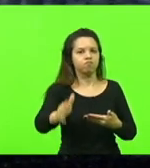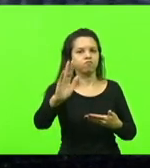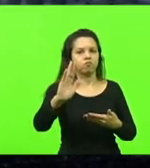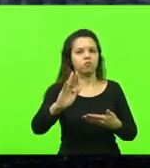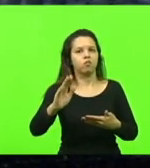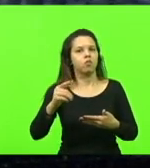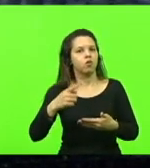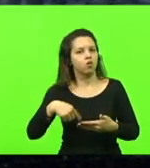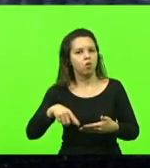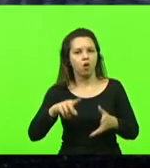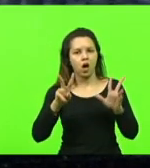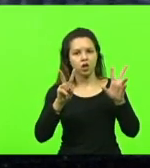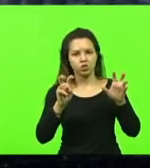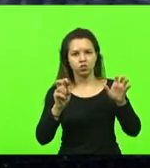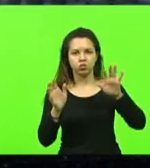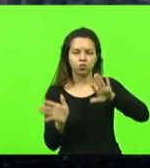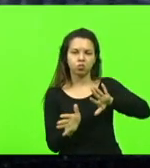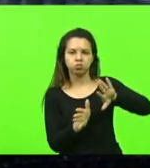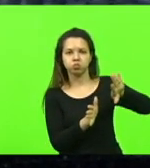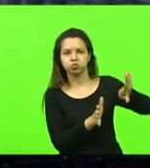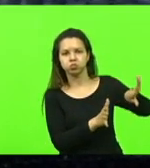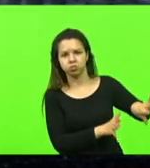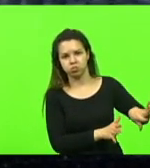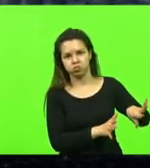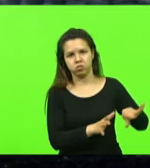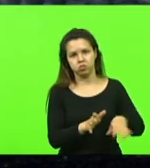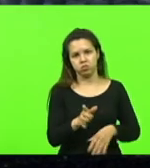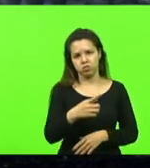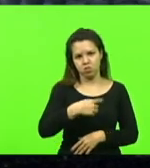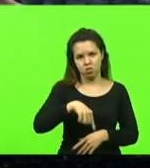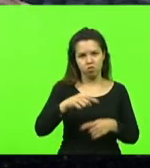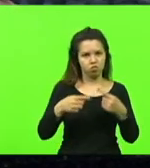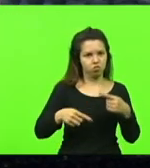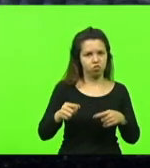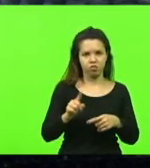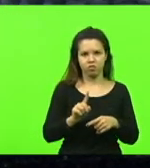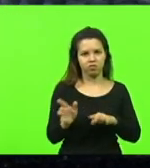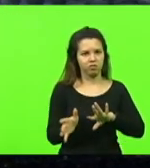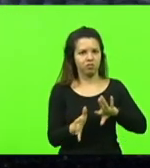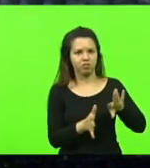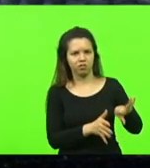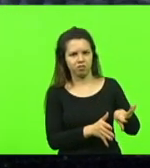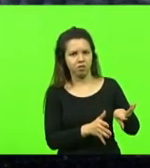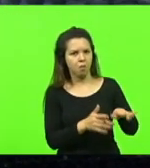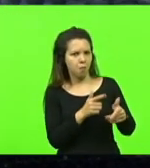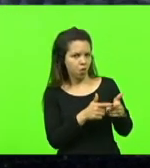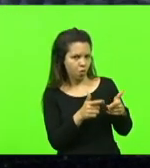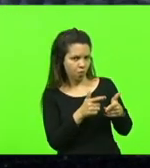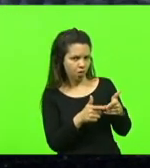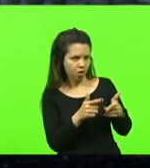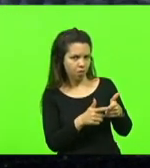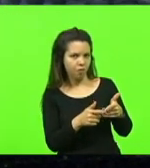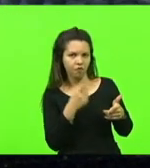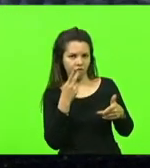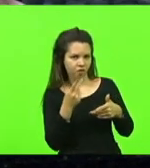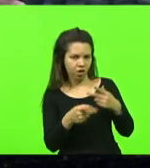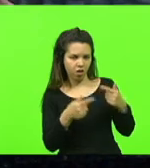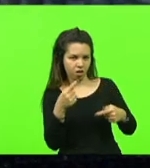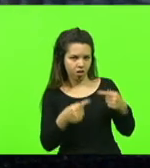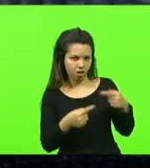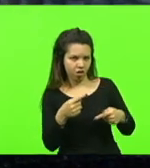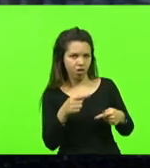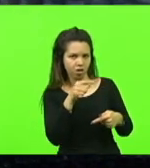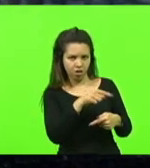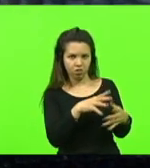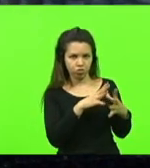soterrar esse assunto, não vamos falar mais disso. O fato de não se falar de um problema não quer dizer que ele vai deixar de